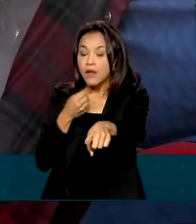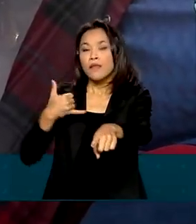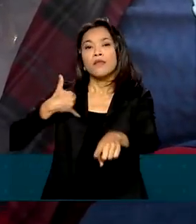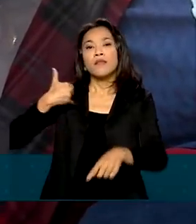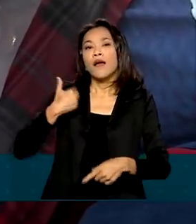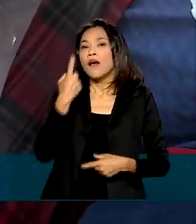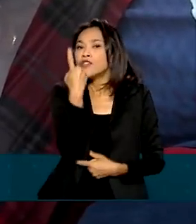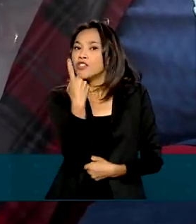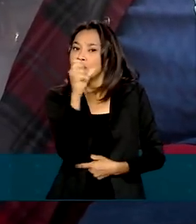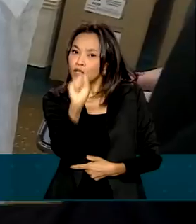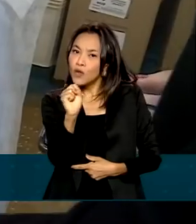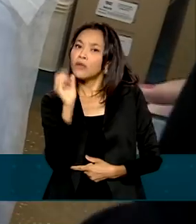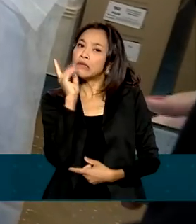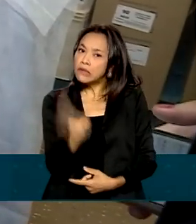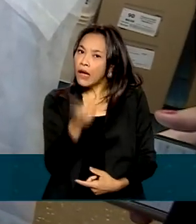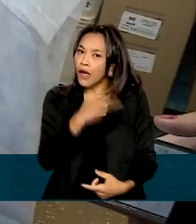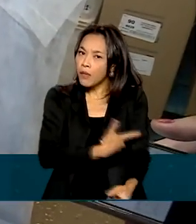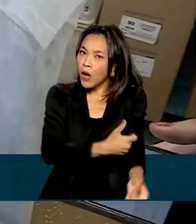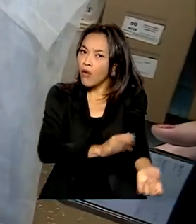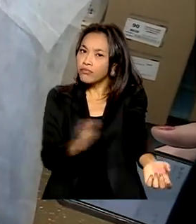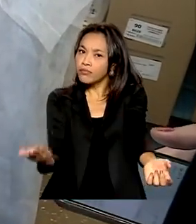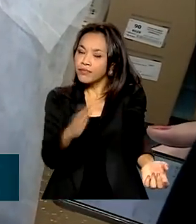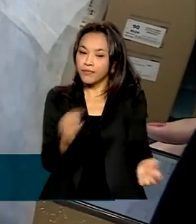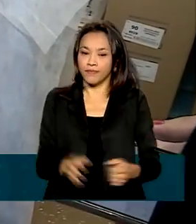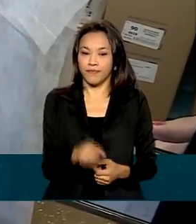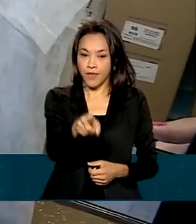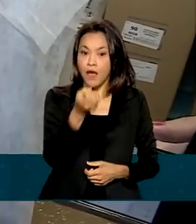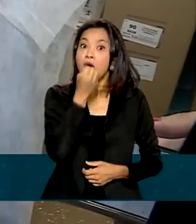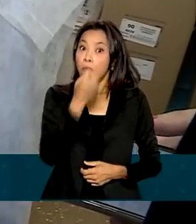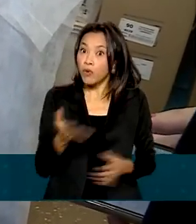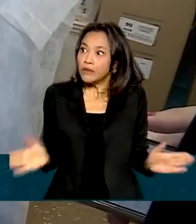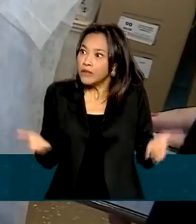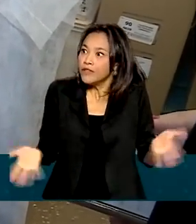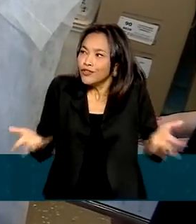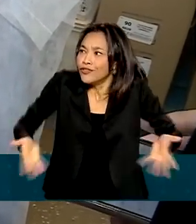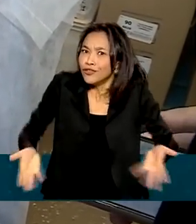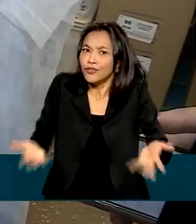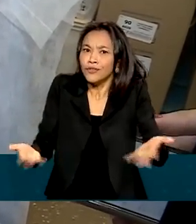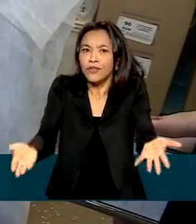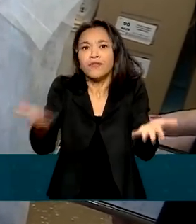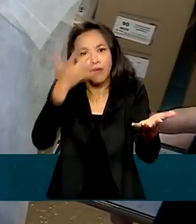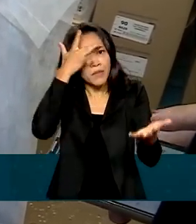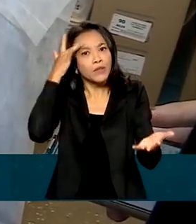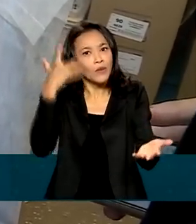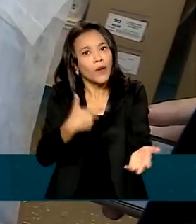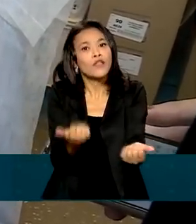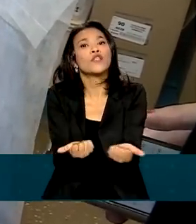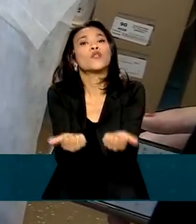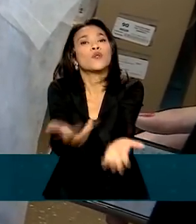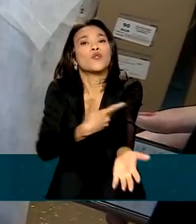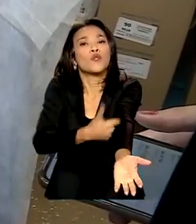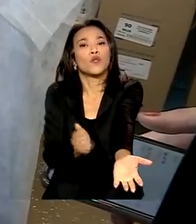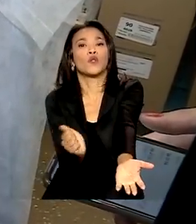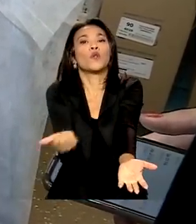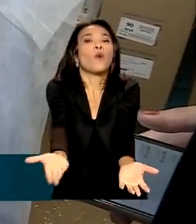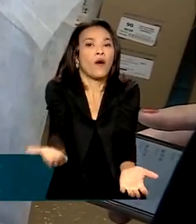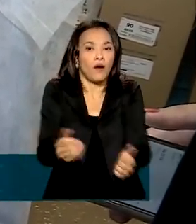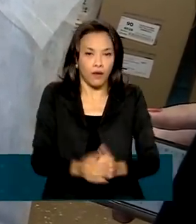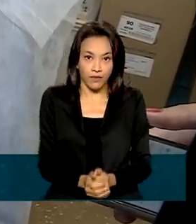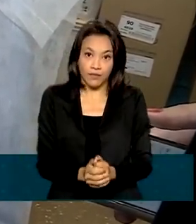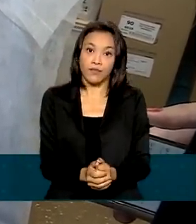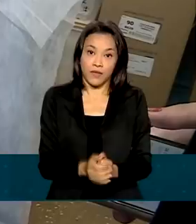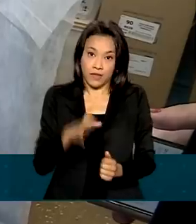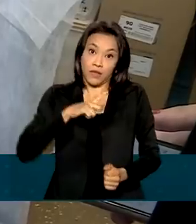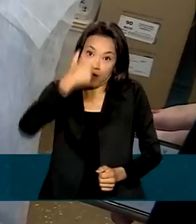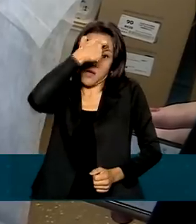os 18 anos. É bom que se incentiva o pessoal a vir doar. Acho que é meio difícil a pessoa criar consciência de vir doar o sangue, né? Então,